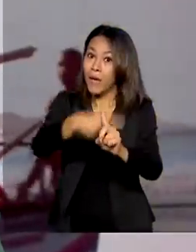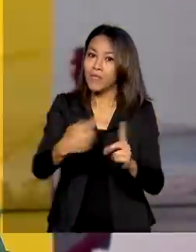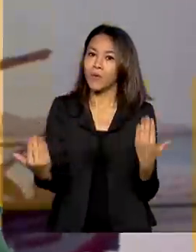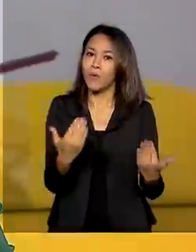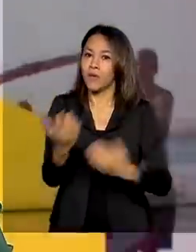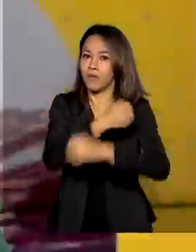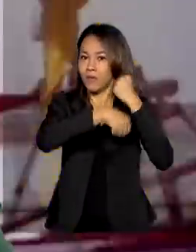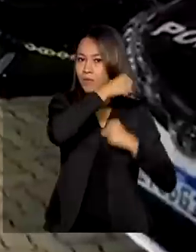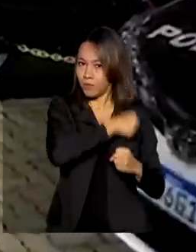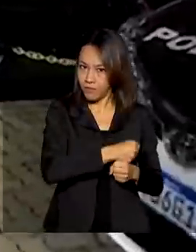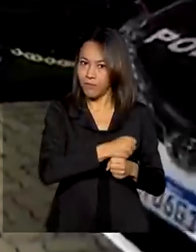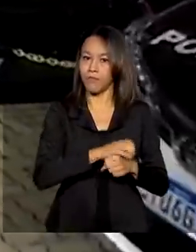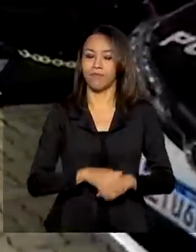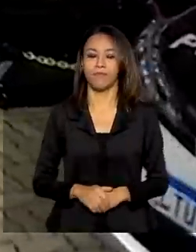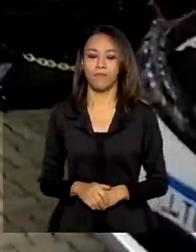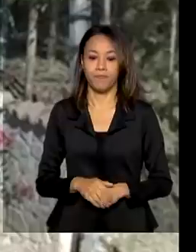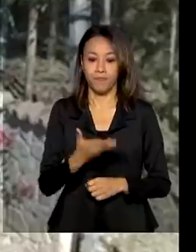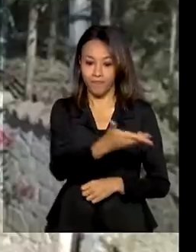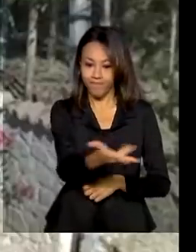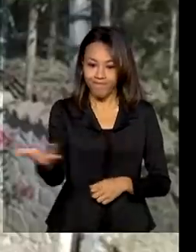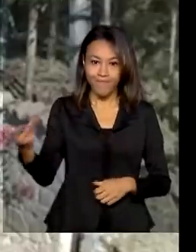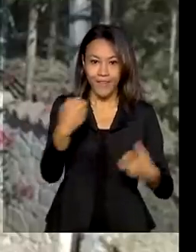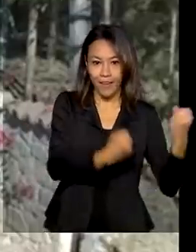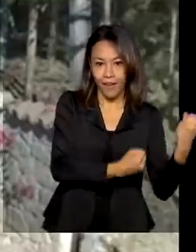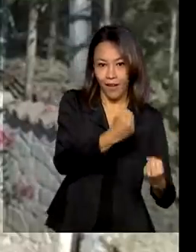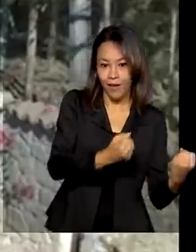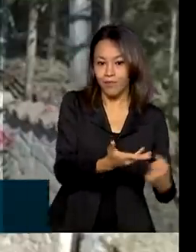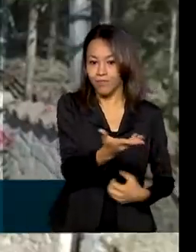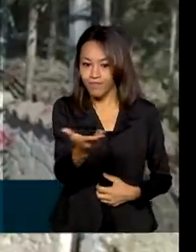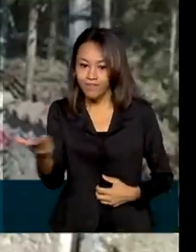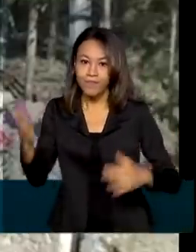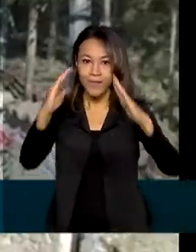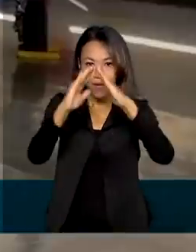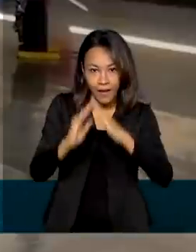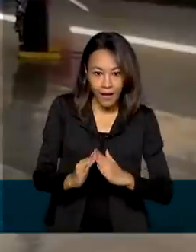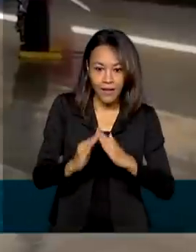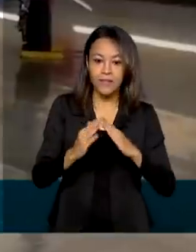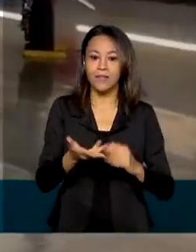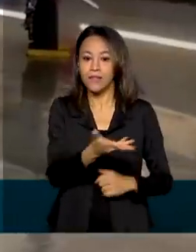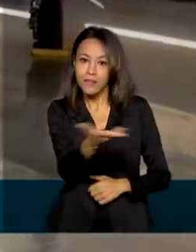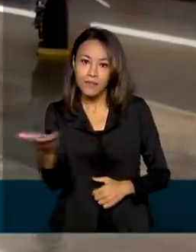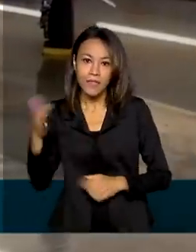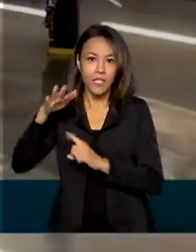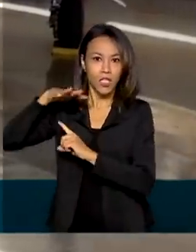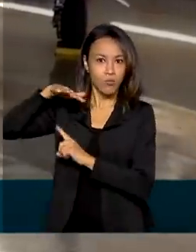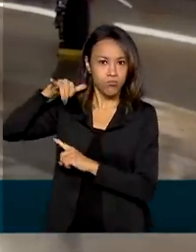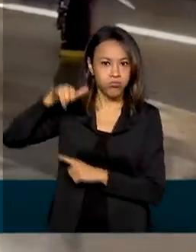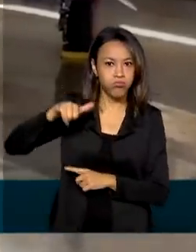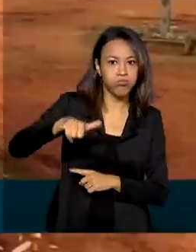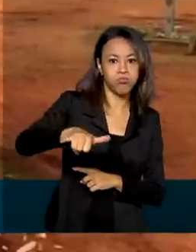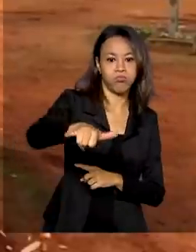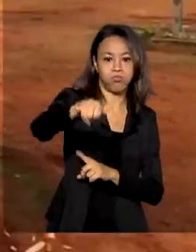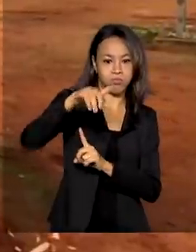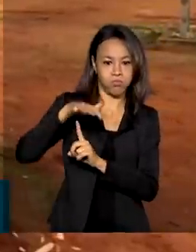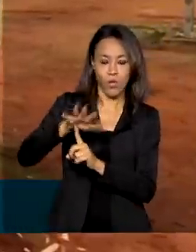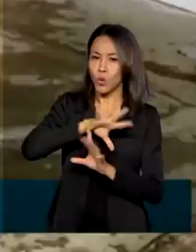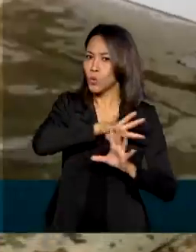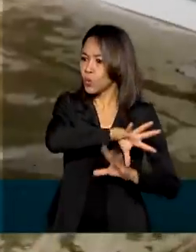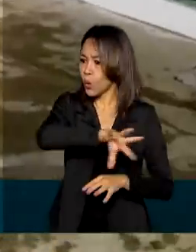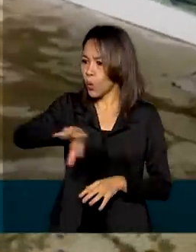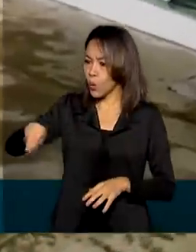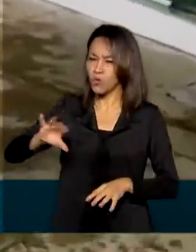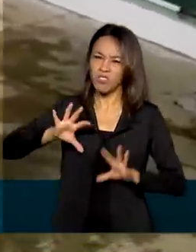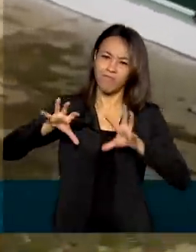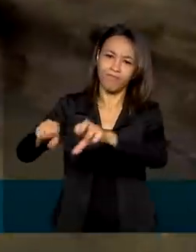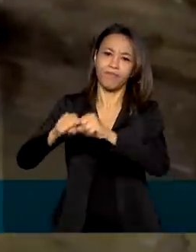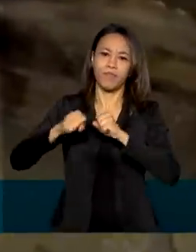passado. Veículos e móveis usados por traficantes e até este avião bimotor. Todos bens